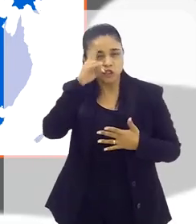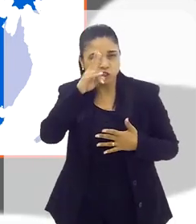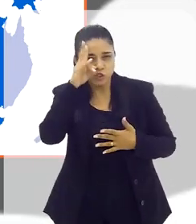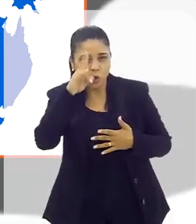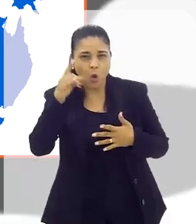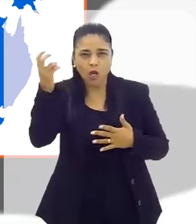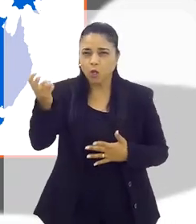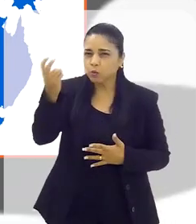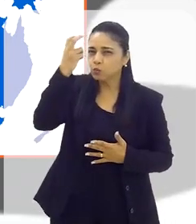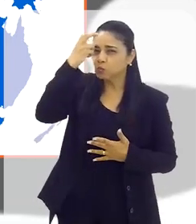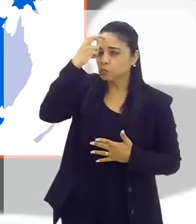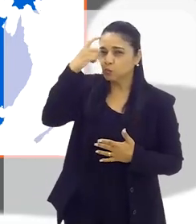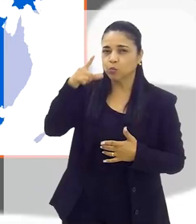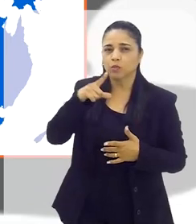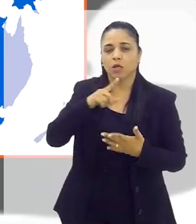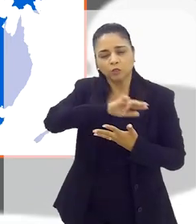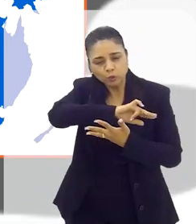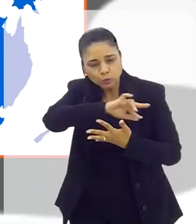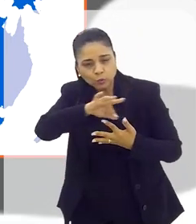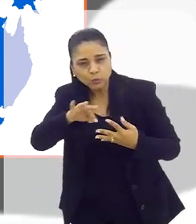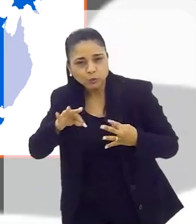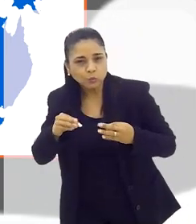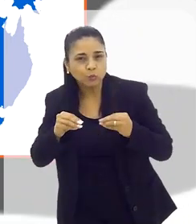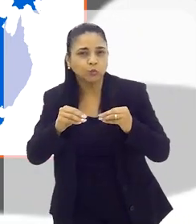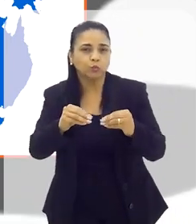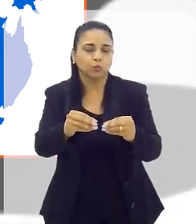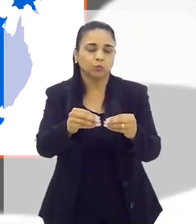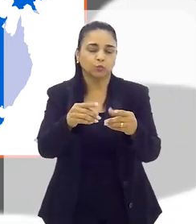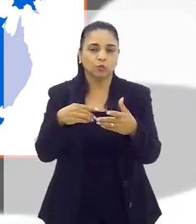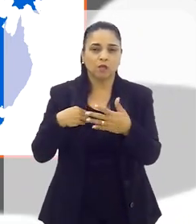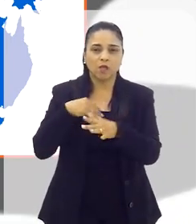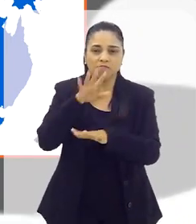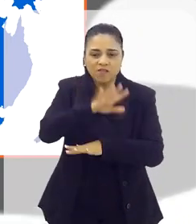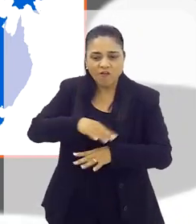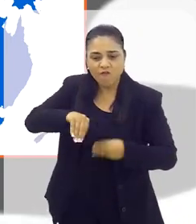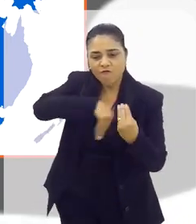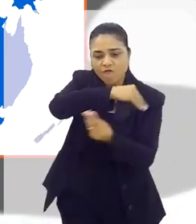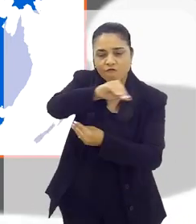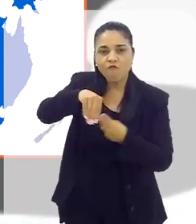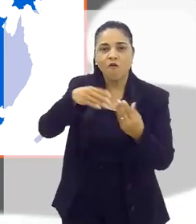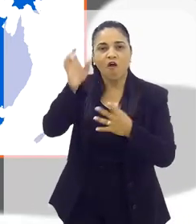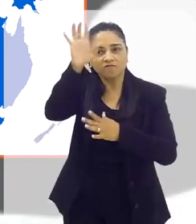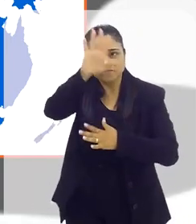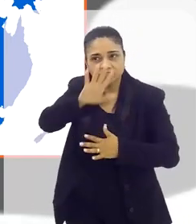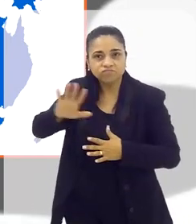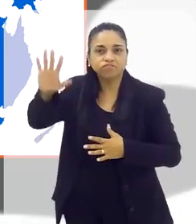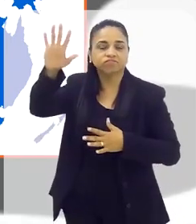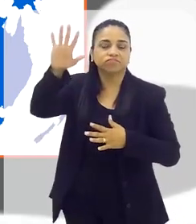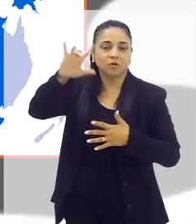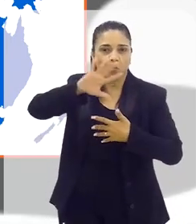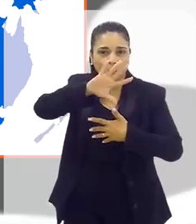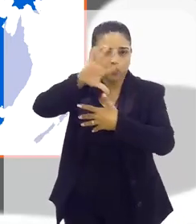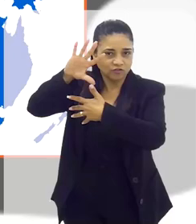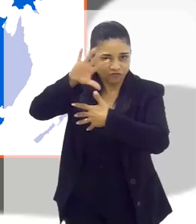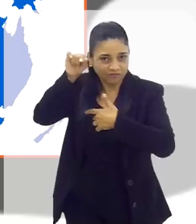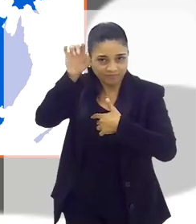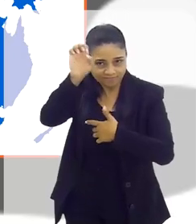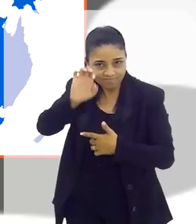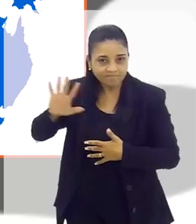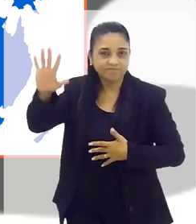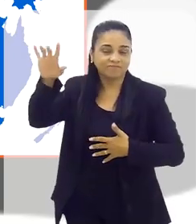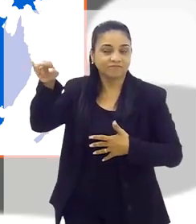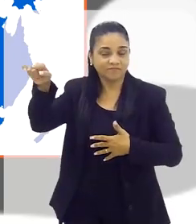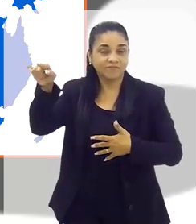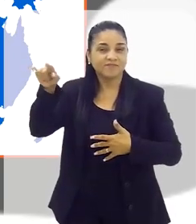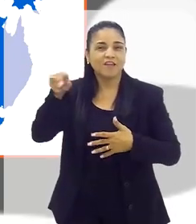pela parte cultural, por tudo o que envolve o continente europeu. Mas, que que falta, assim, essa